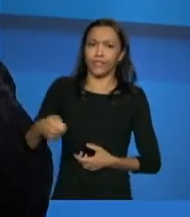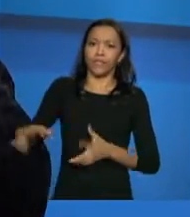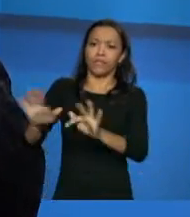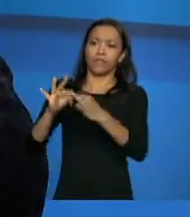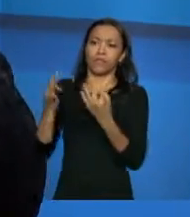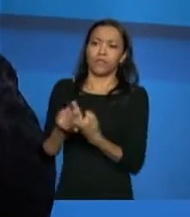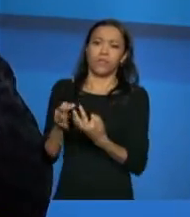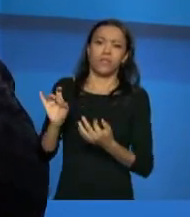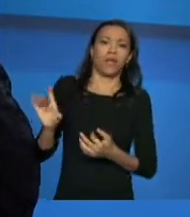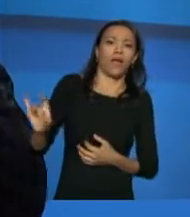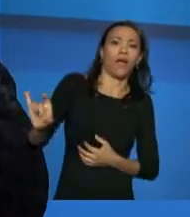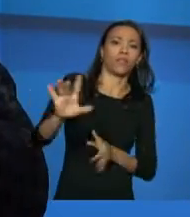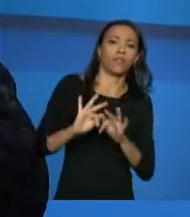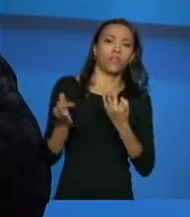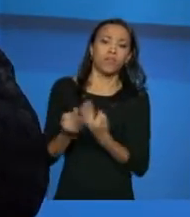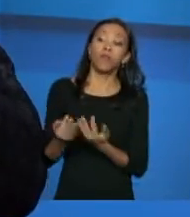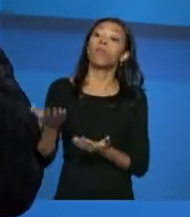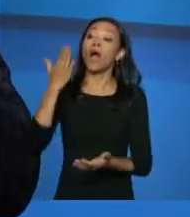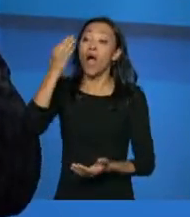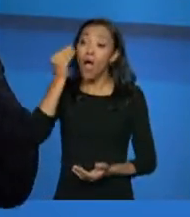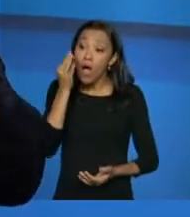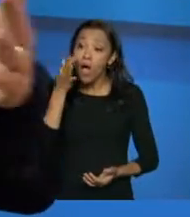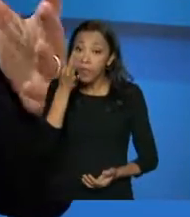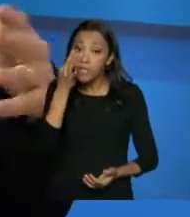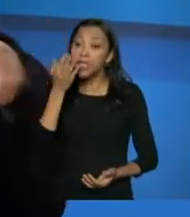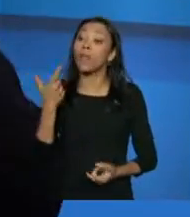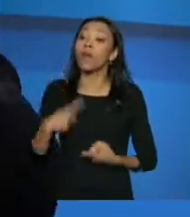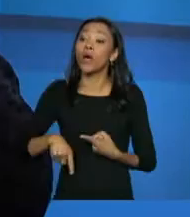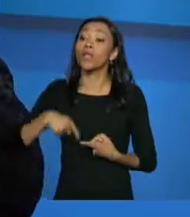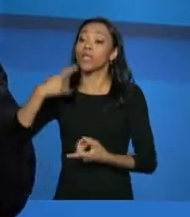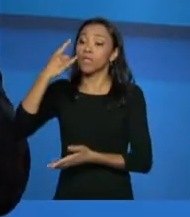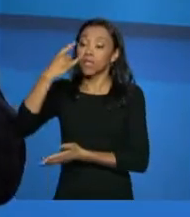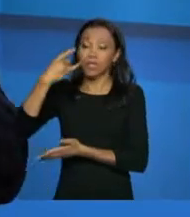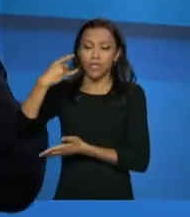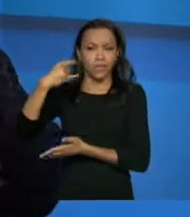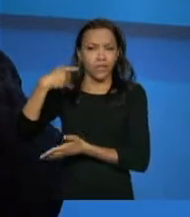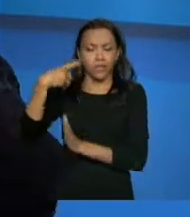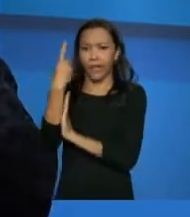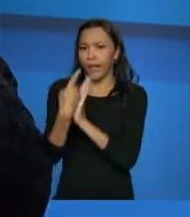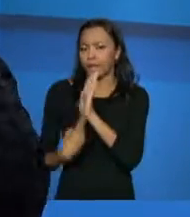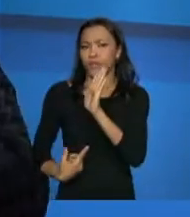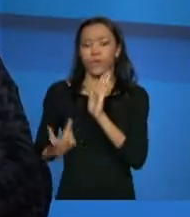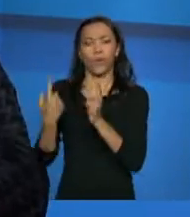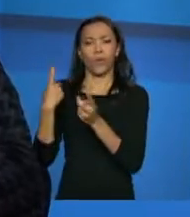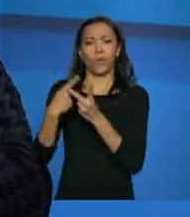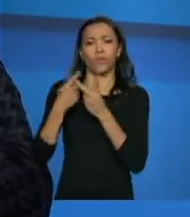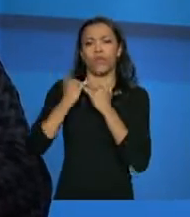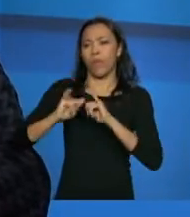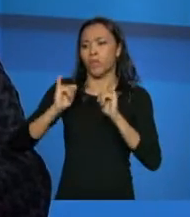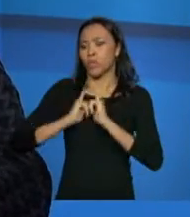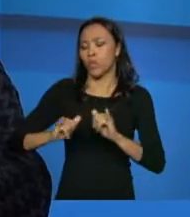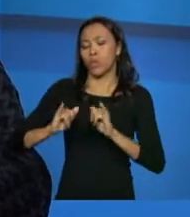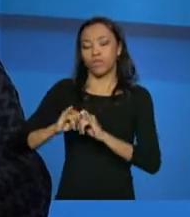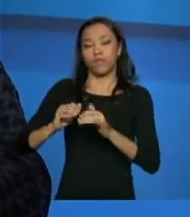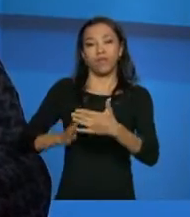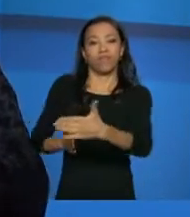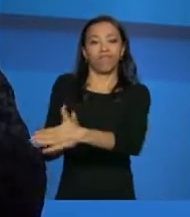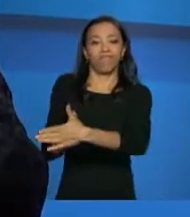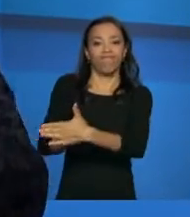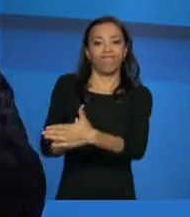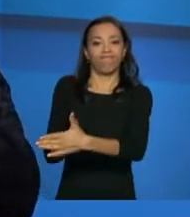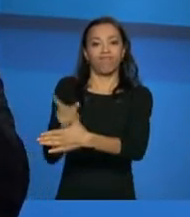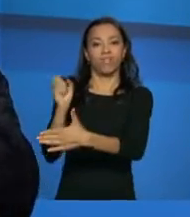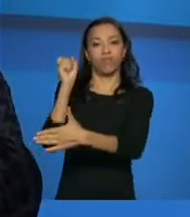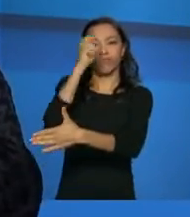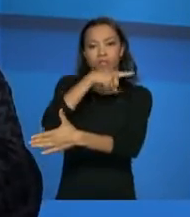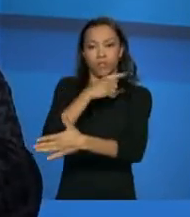elas inicialmente nos apresentassem uma série de declarações, de informações, na verdade, é uma grande barreira de entrada. Uma